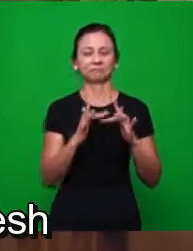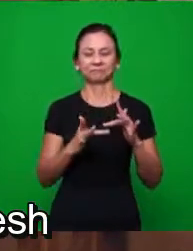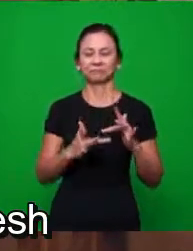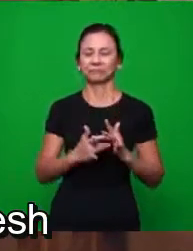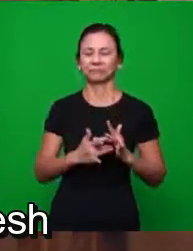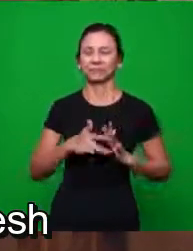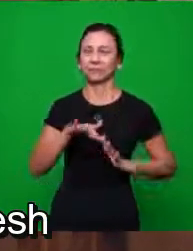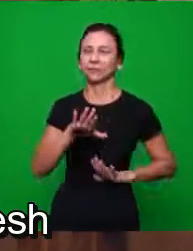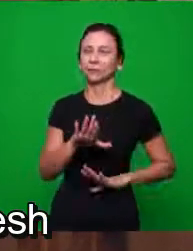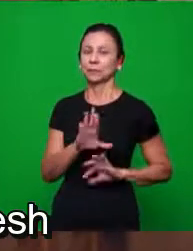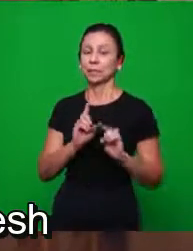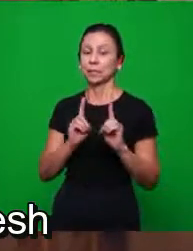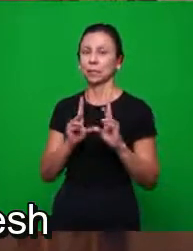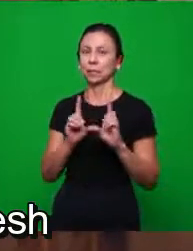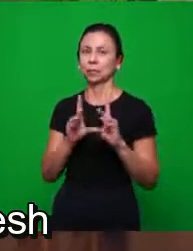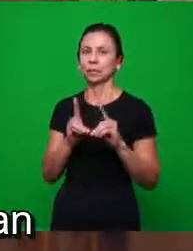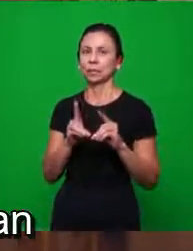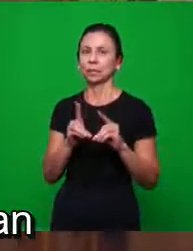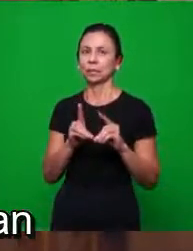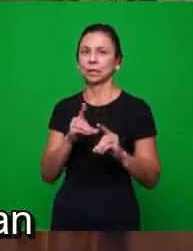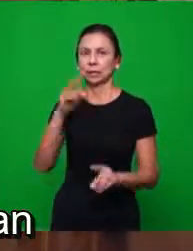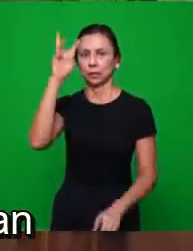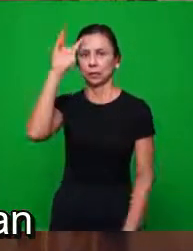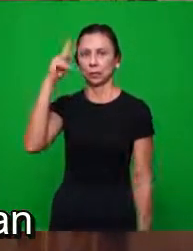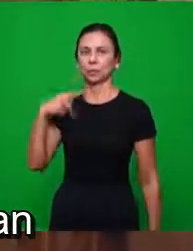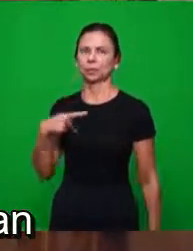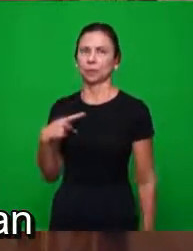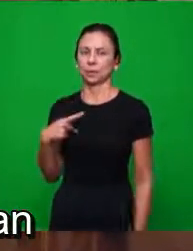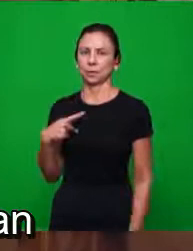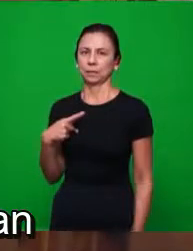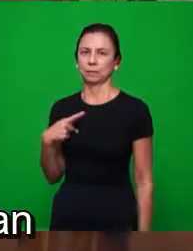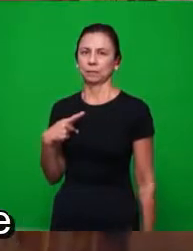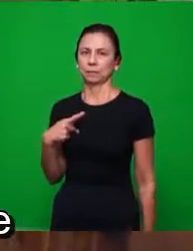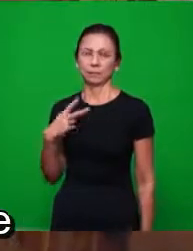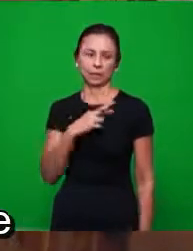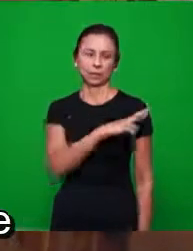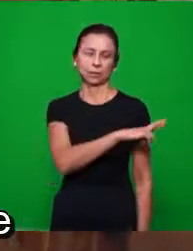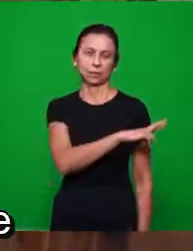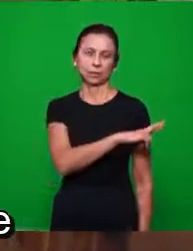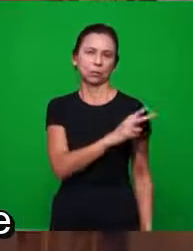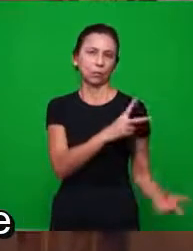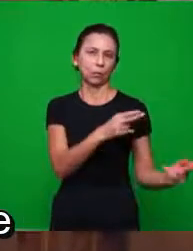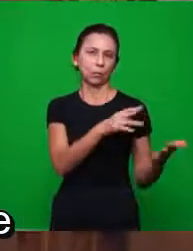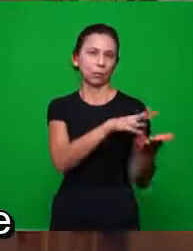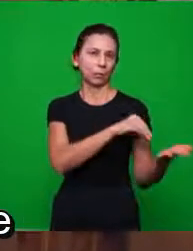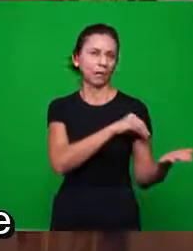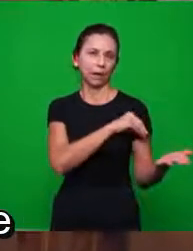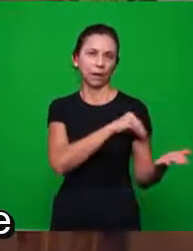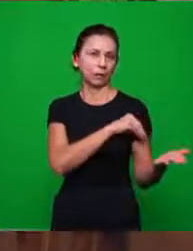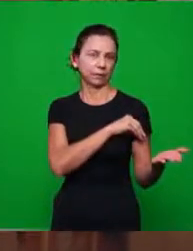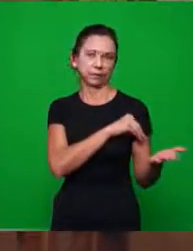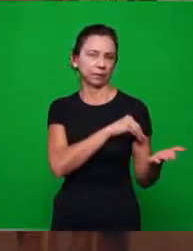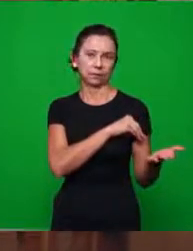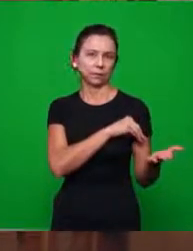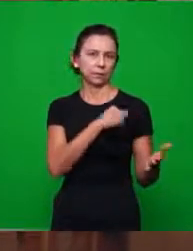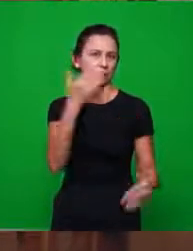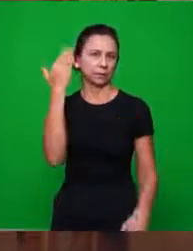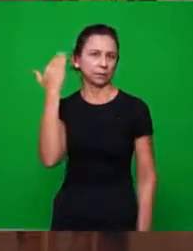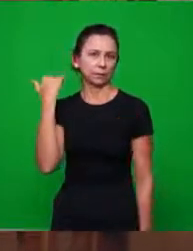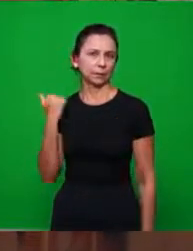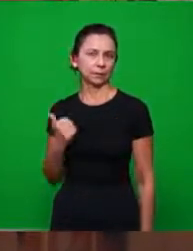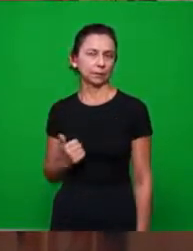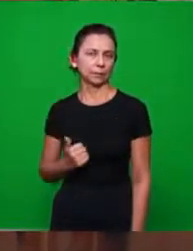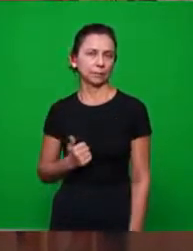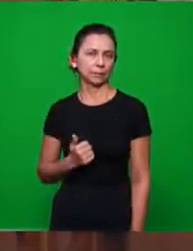doutrina que ele trazia era da carne, era a mesma do paganismo, era a mesma do judaísmo, era a mesma da ciência da época, então,